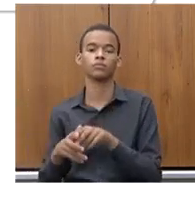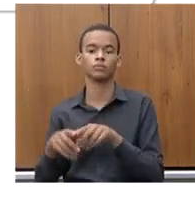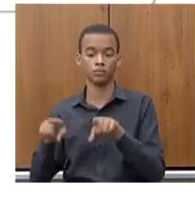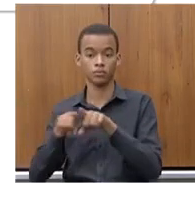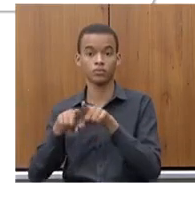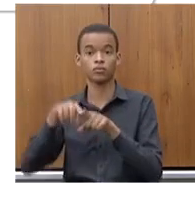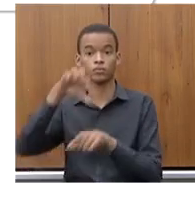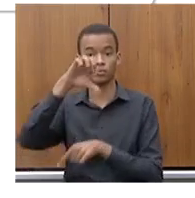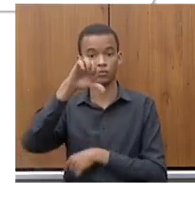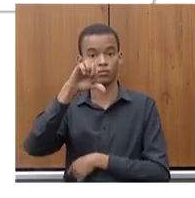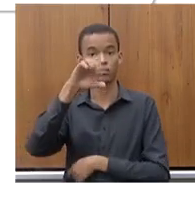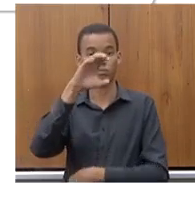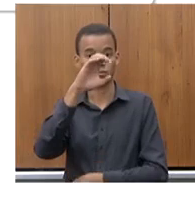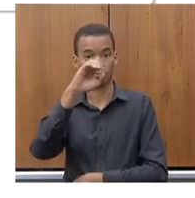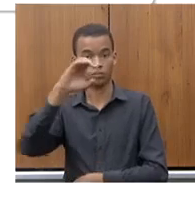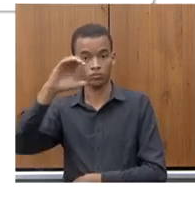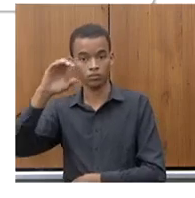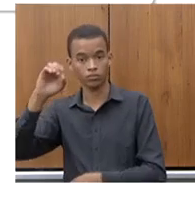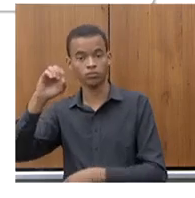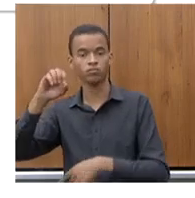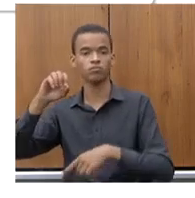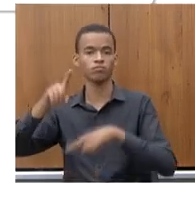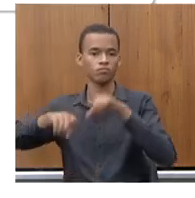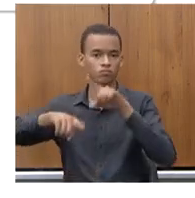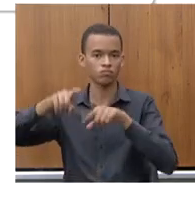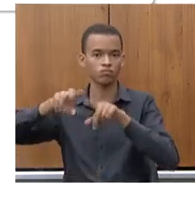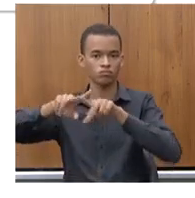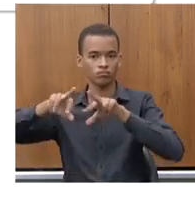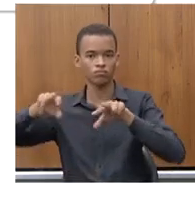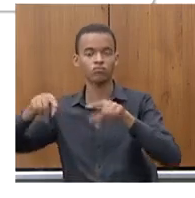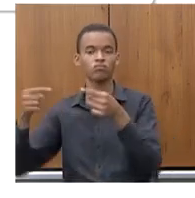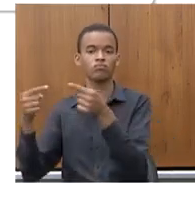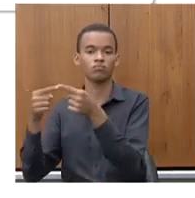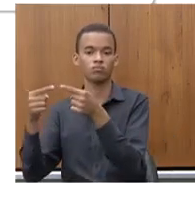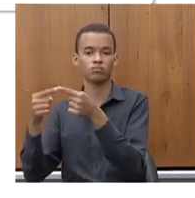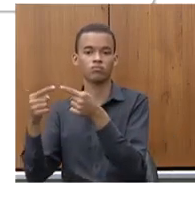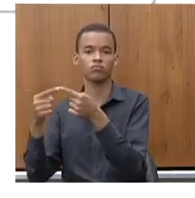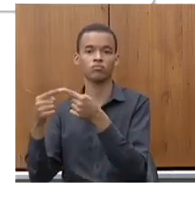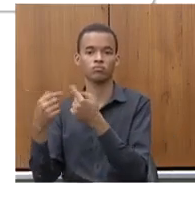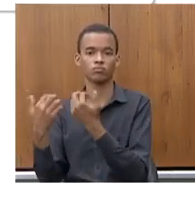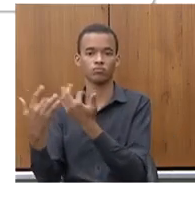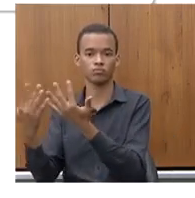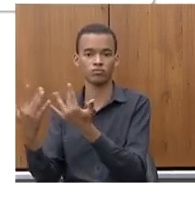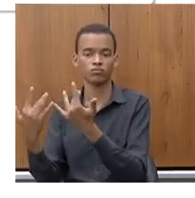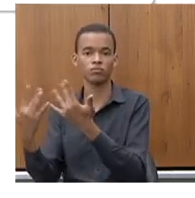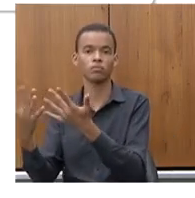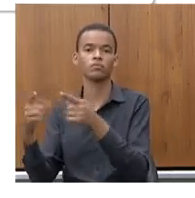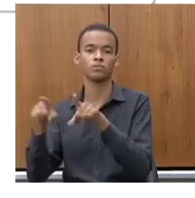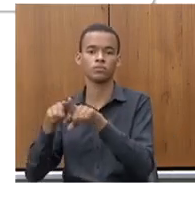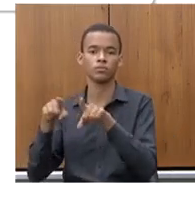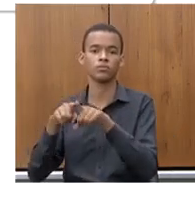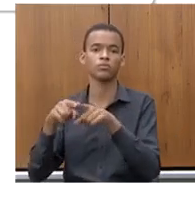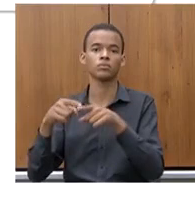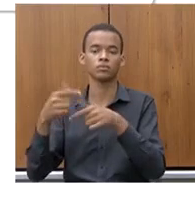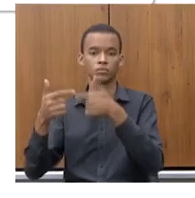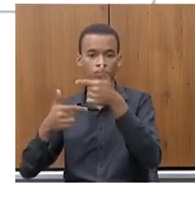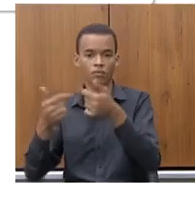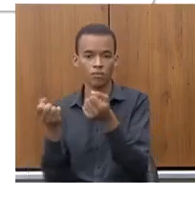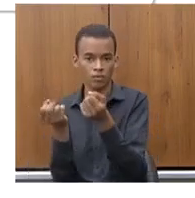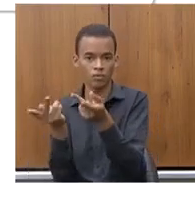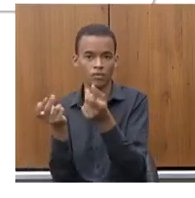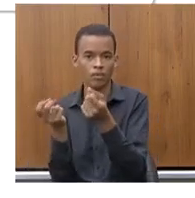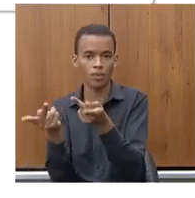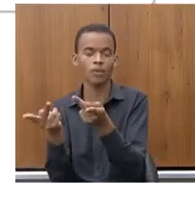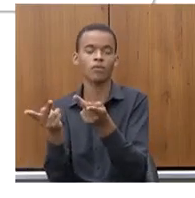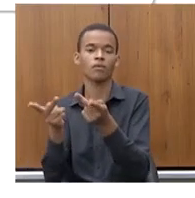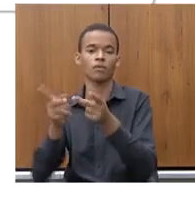feiras a gente sabe o tão importante que são as feiras no interior para que o pequeno produtor possa